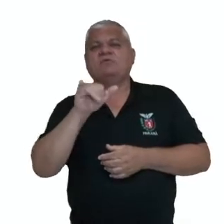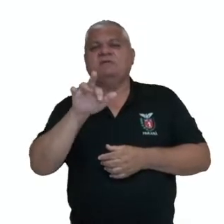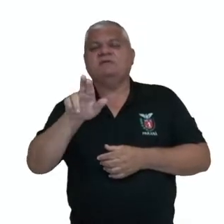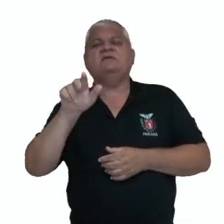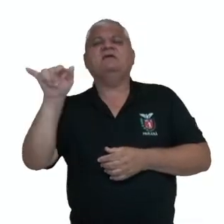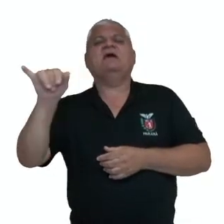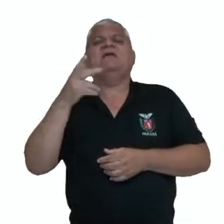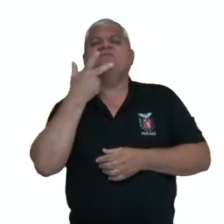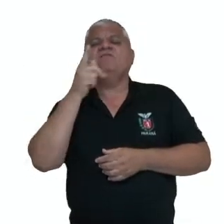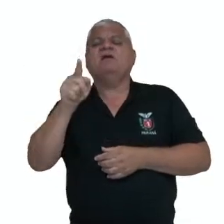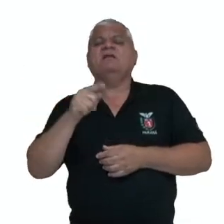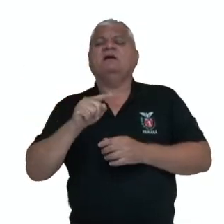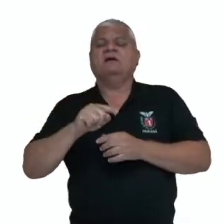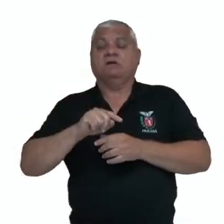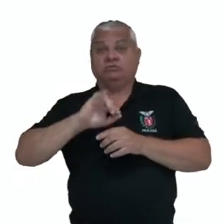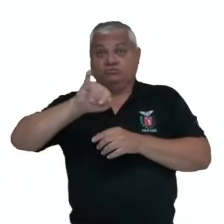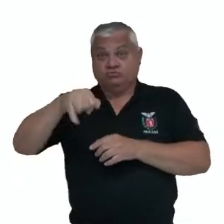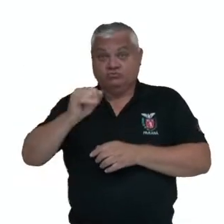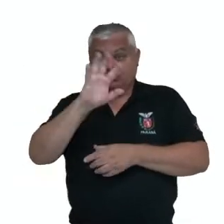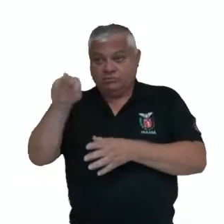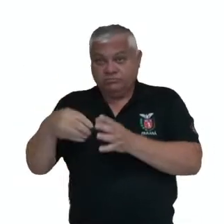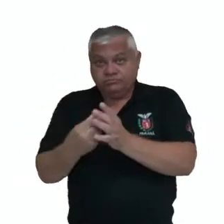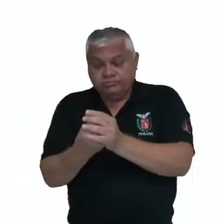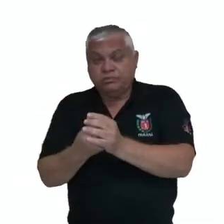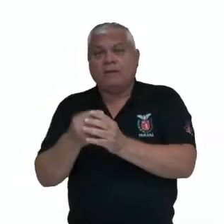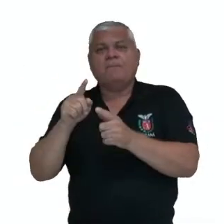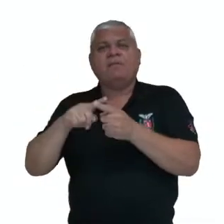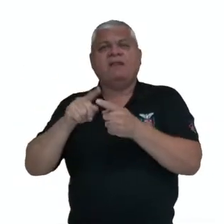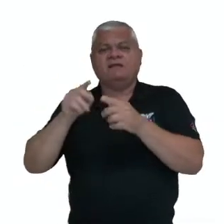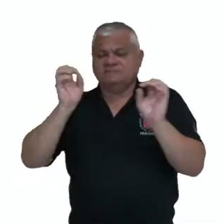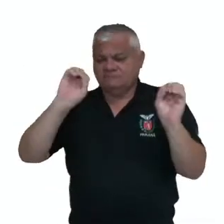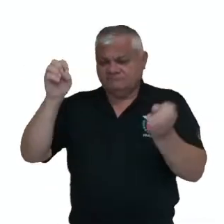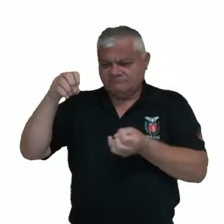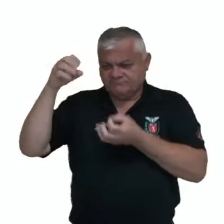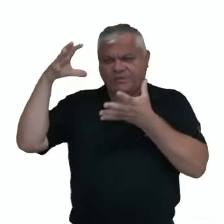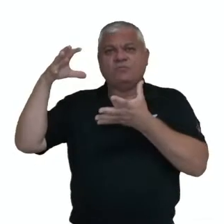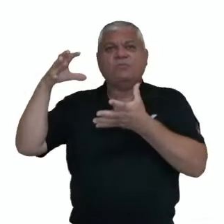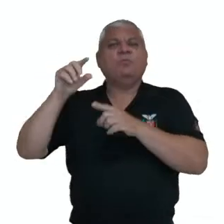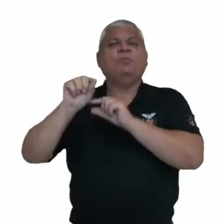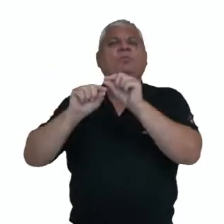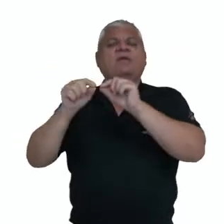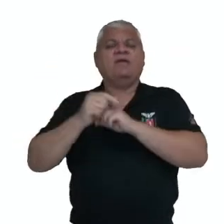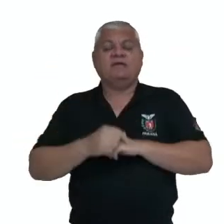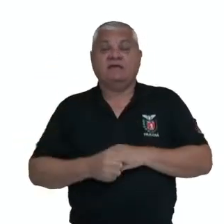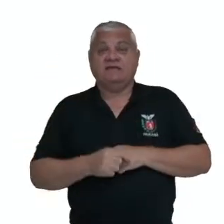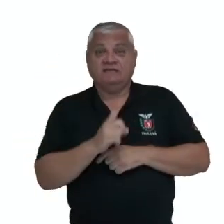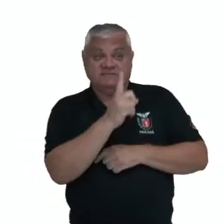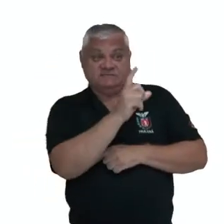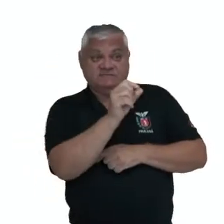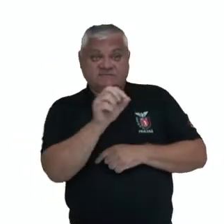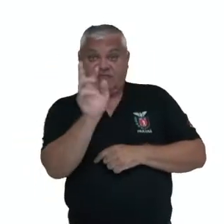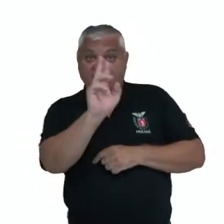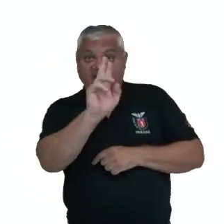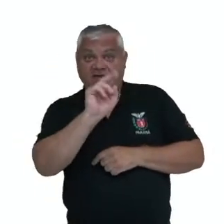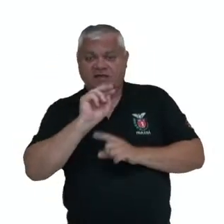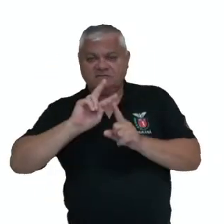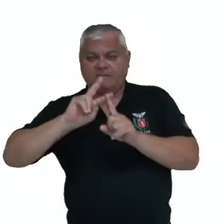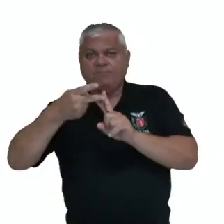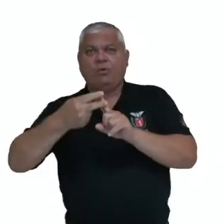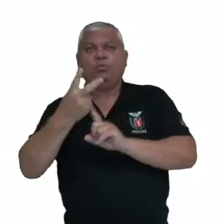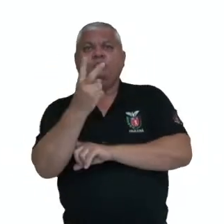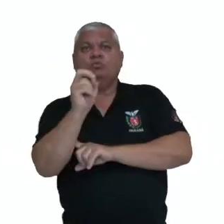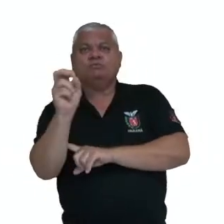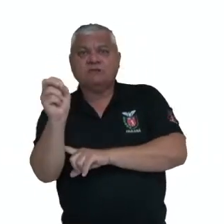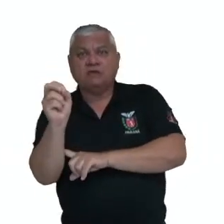Juros compostos são uma força quase mágica que transforma 100 reais em 200 reais